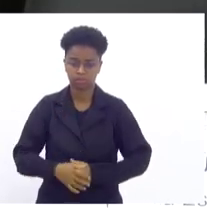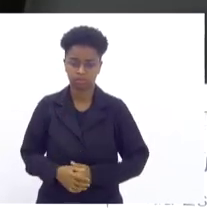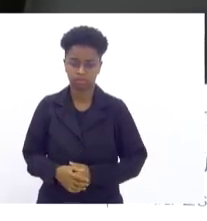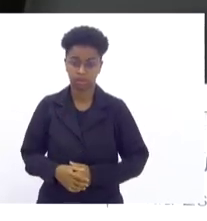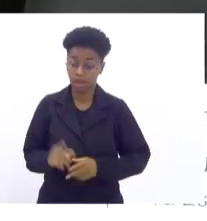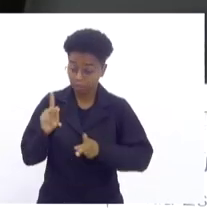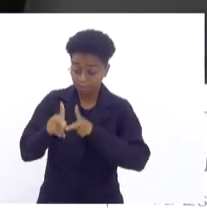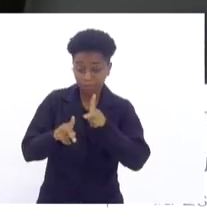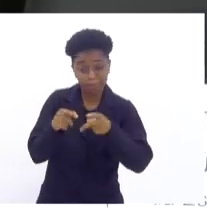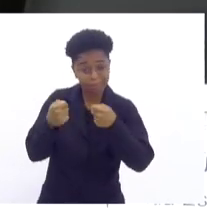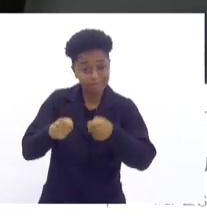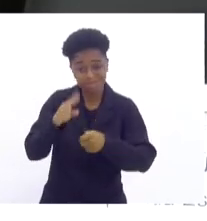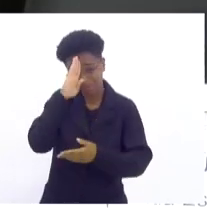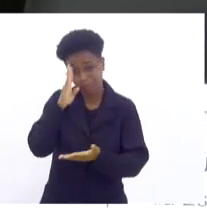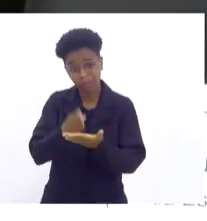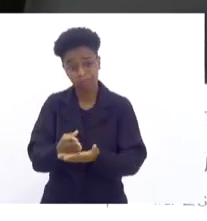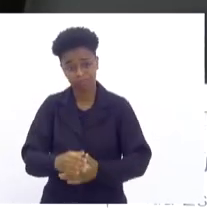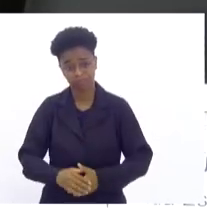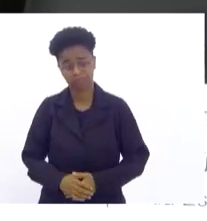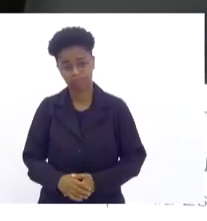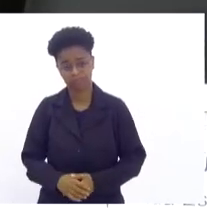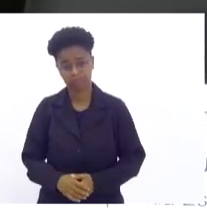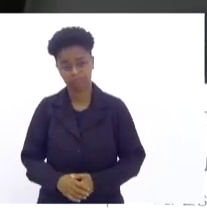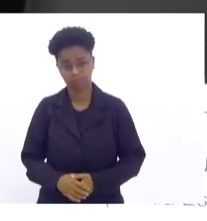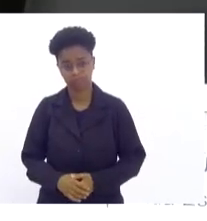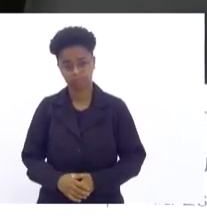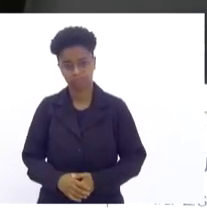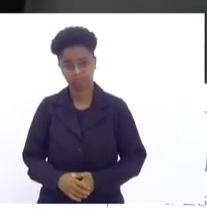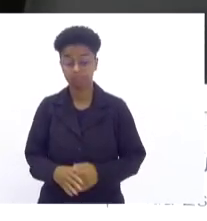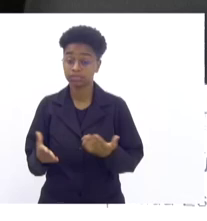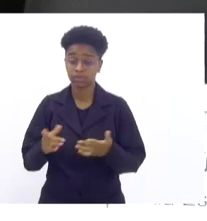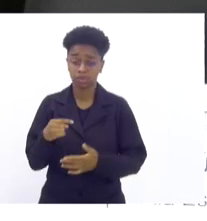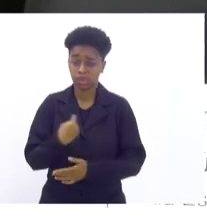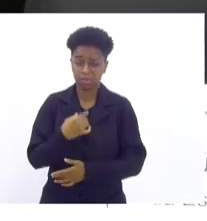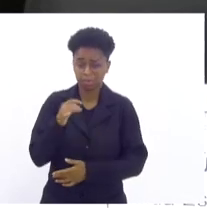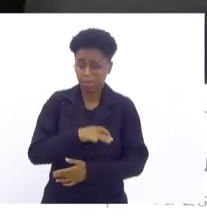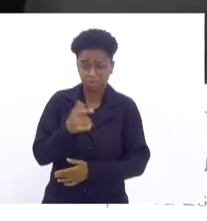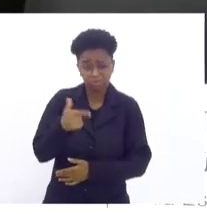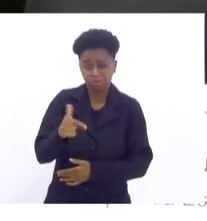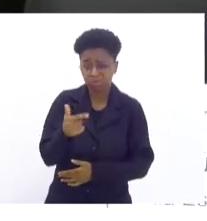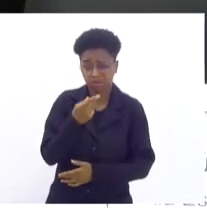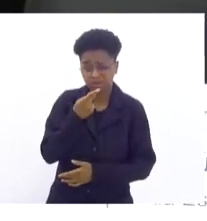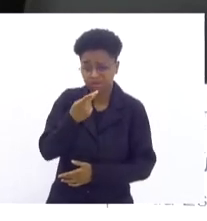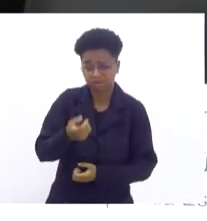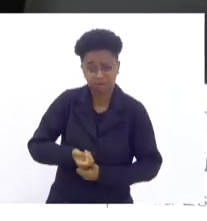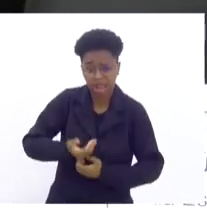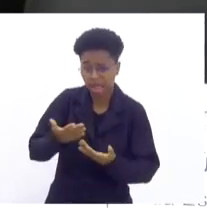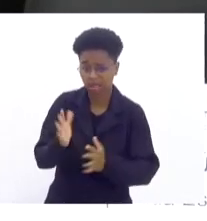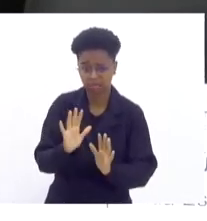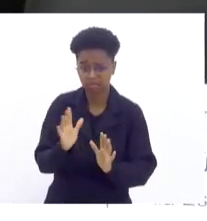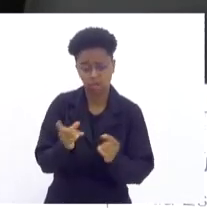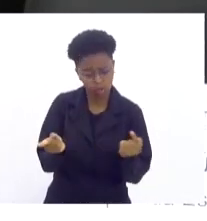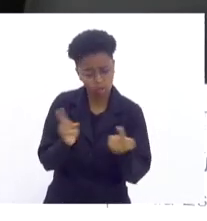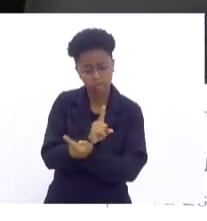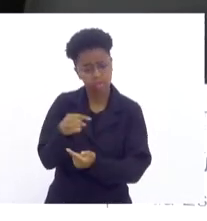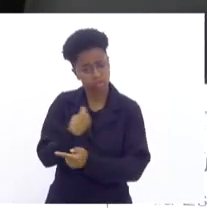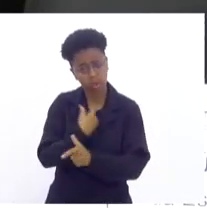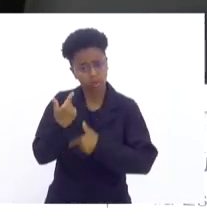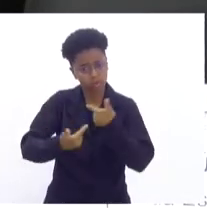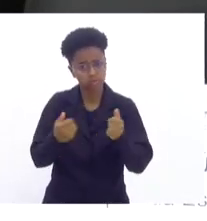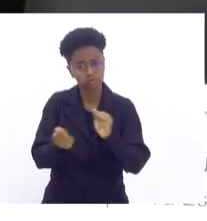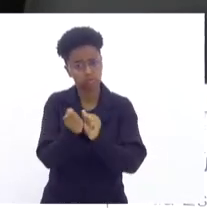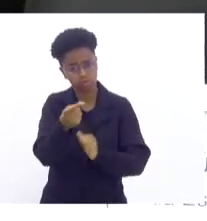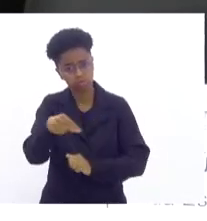A população precisa confiar, gente. E a gente aqui não tem medo nenhum de falar, pelo contrário. Nós vamos estar aqui lutando junto com